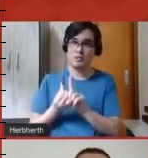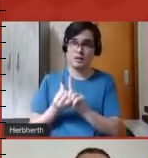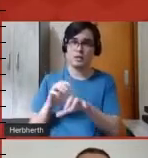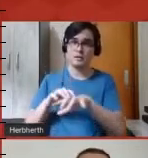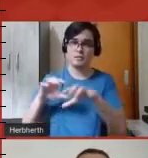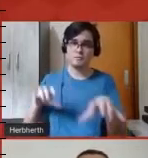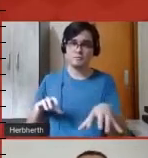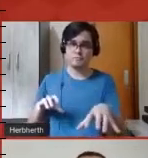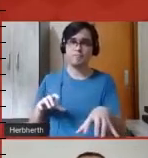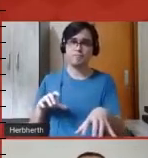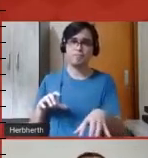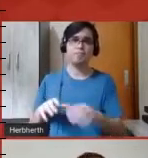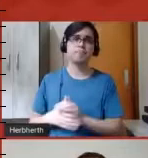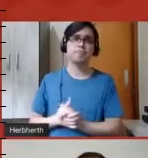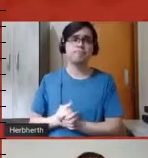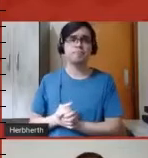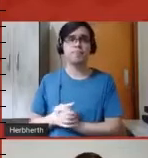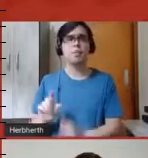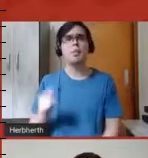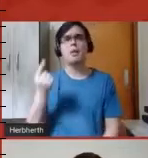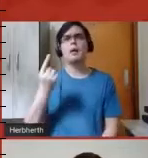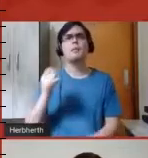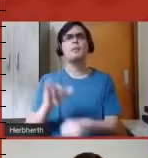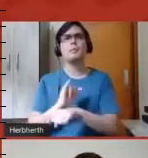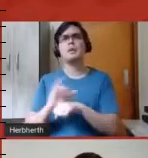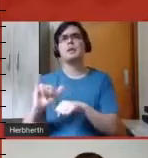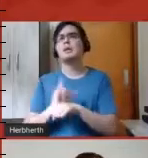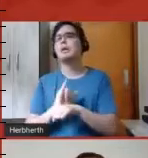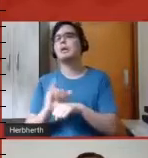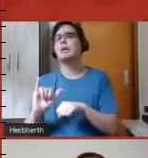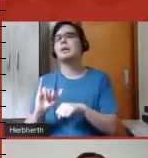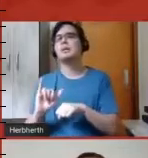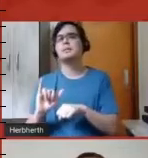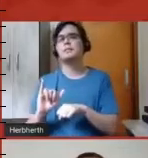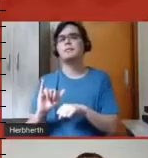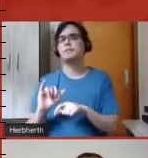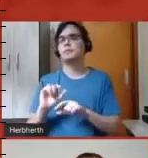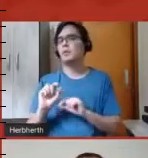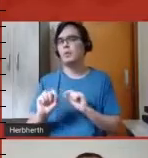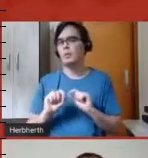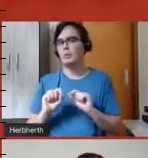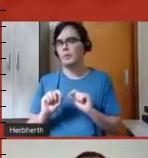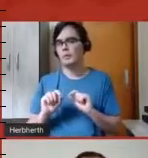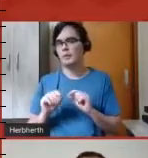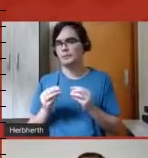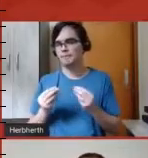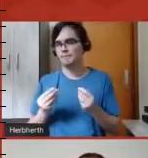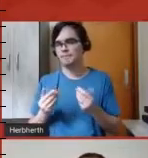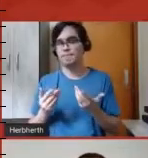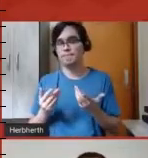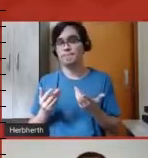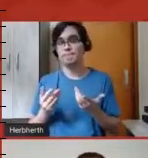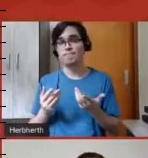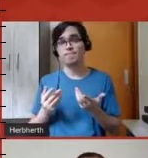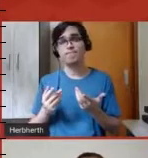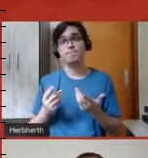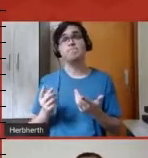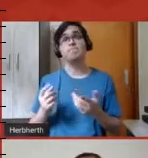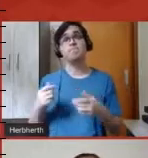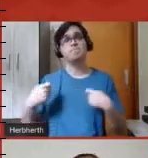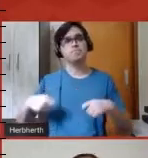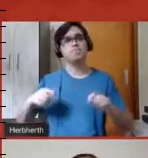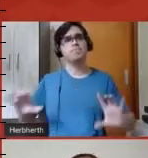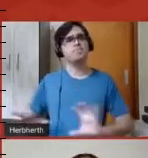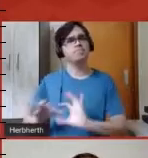Então, a primeira estratégia que nós adotamos foi, vamos unir forças. Se nós quisermos